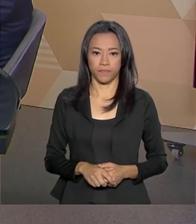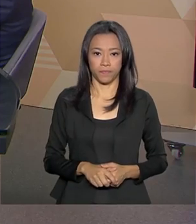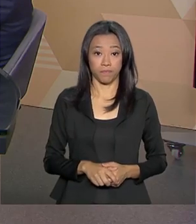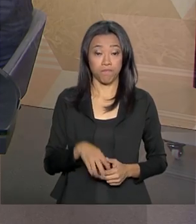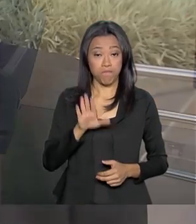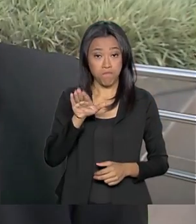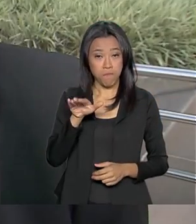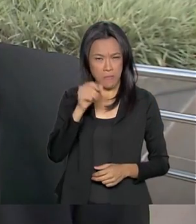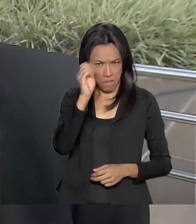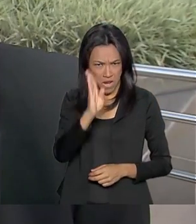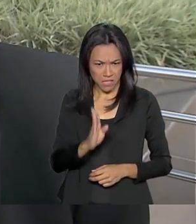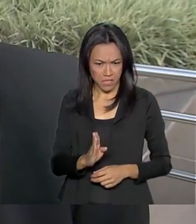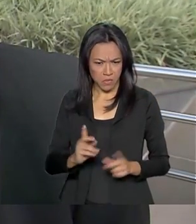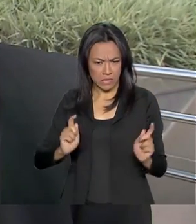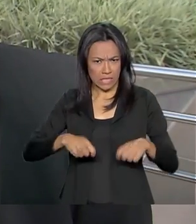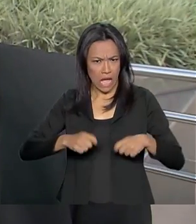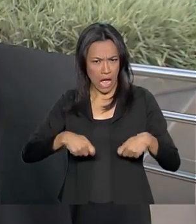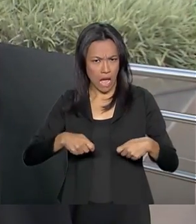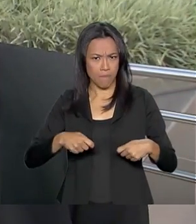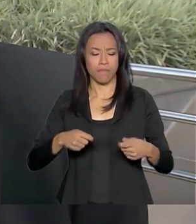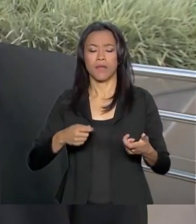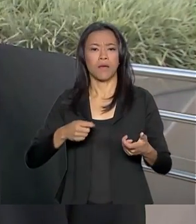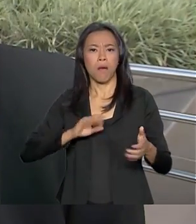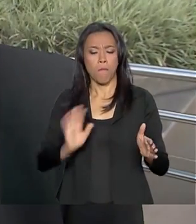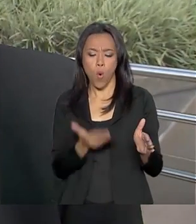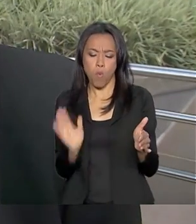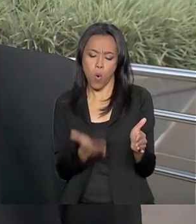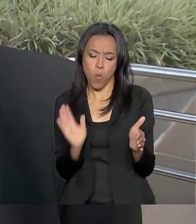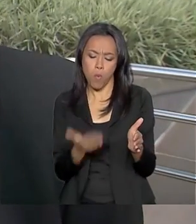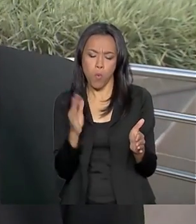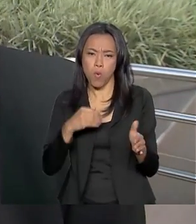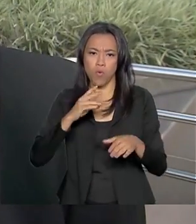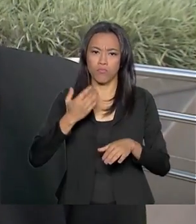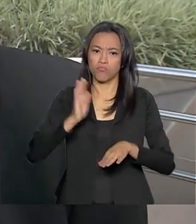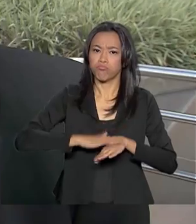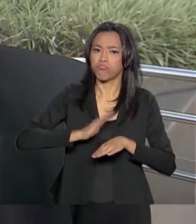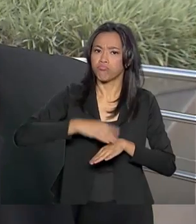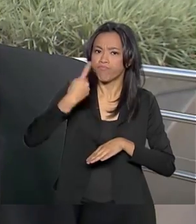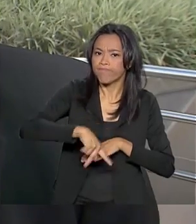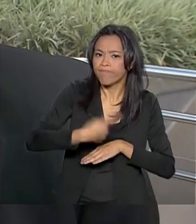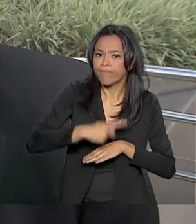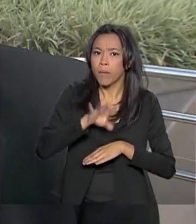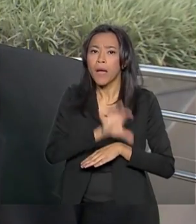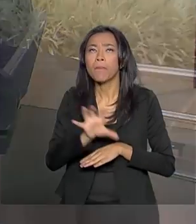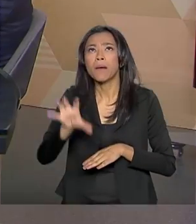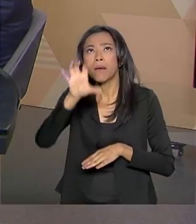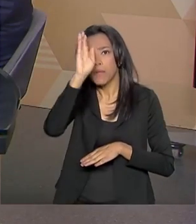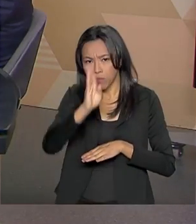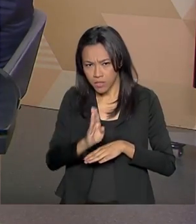Brasil é capaz hoje de produzir de forma sustentável em todas as regiões do país?